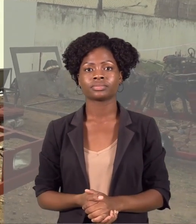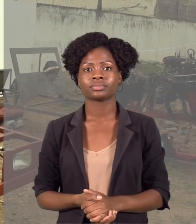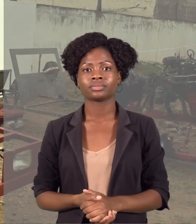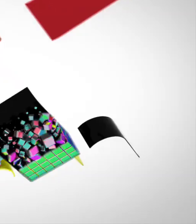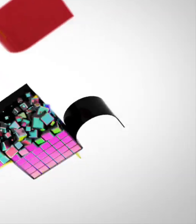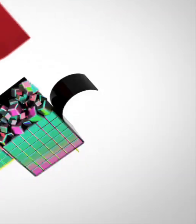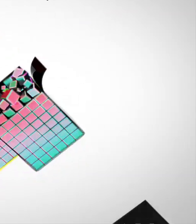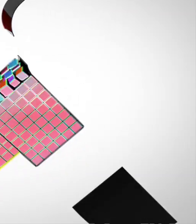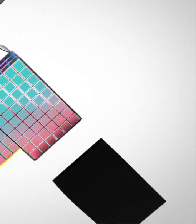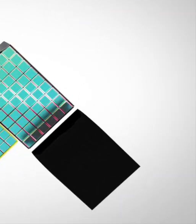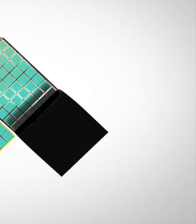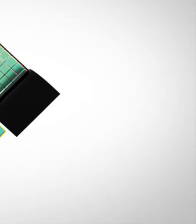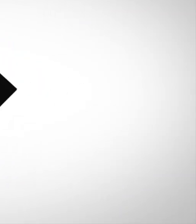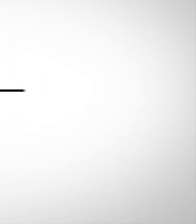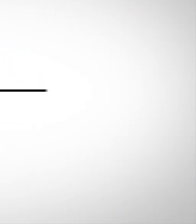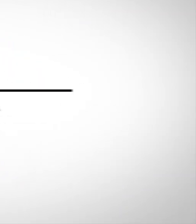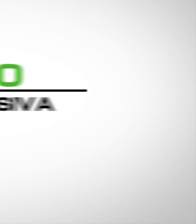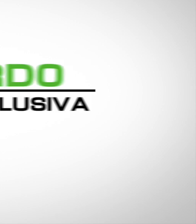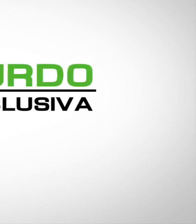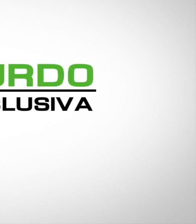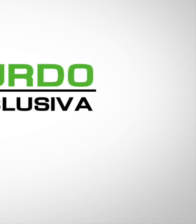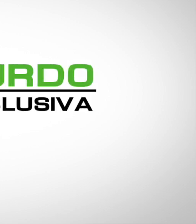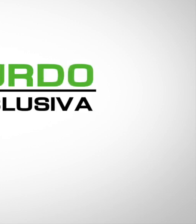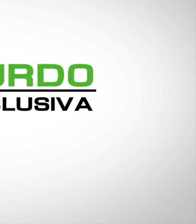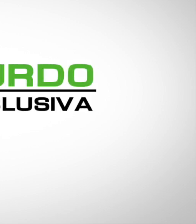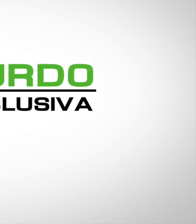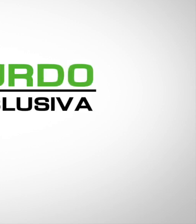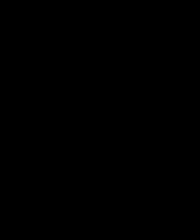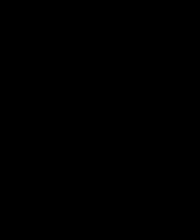a nível central e provincial, entre outros convidados.